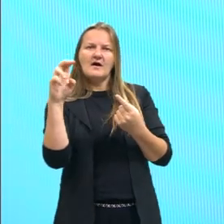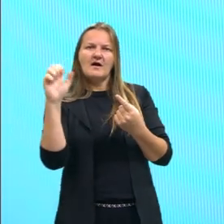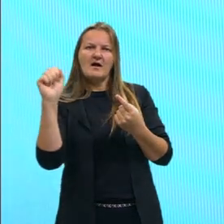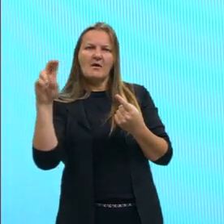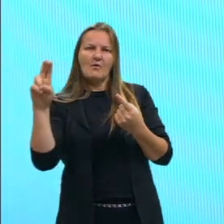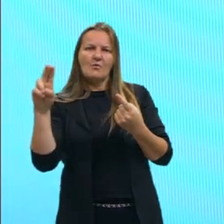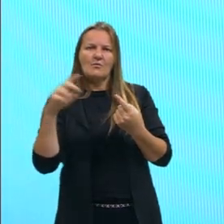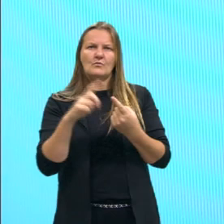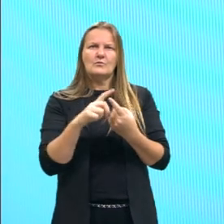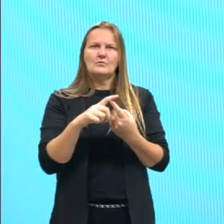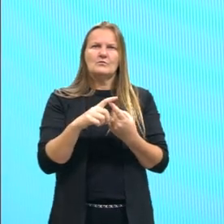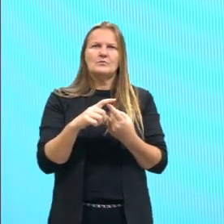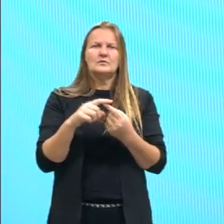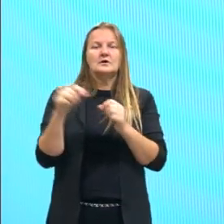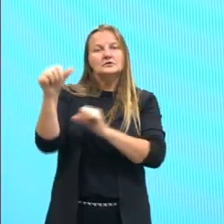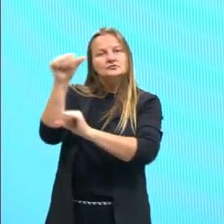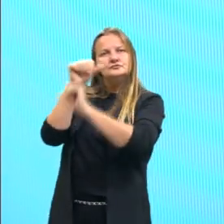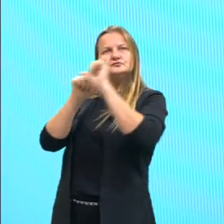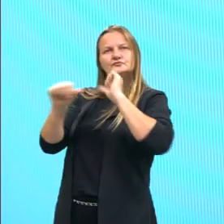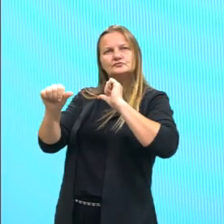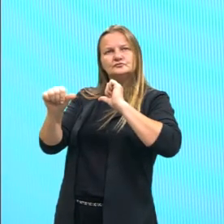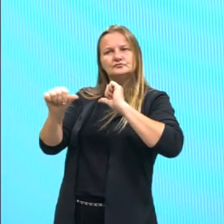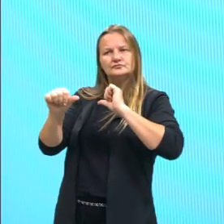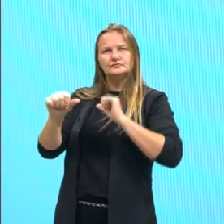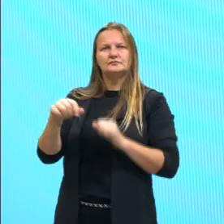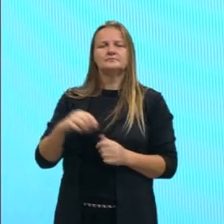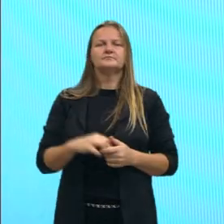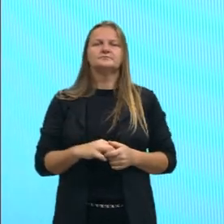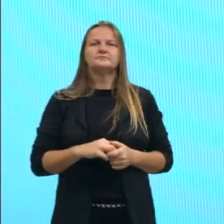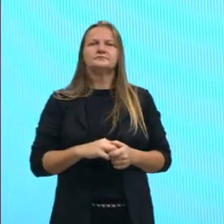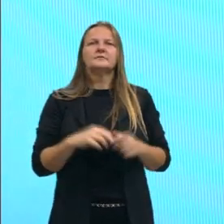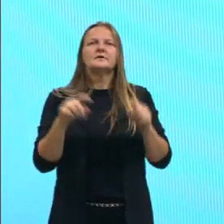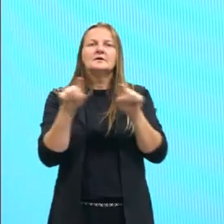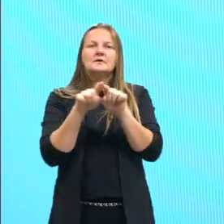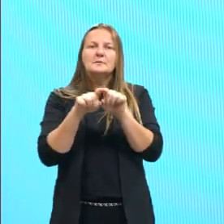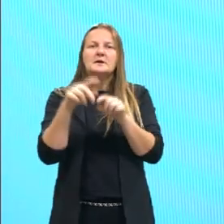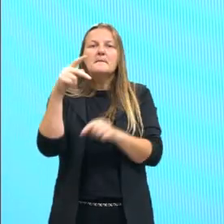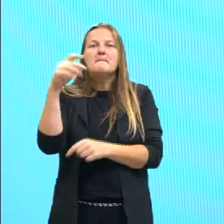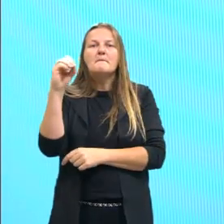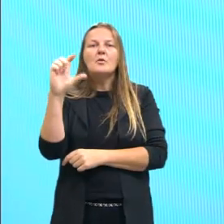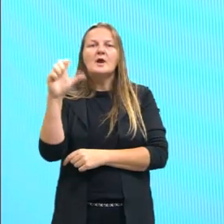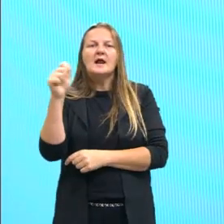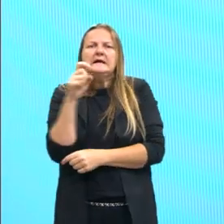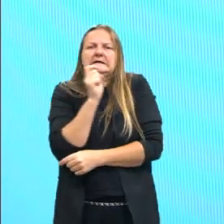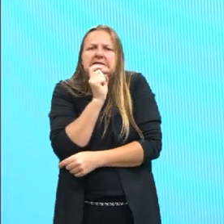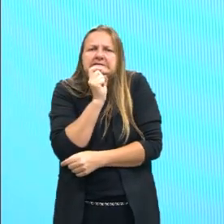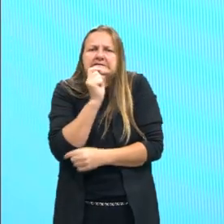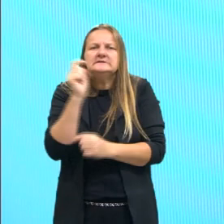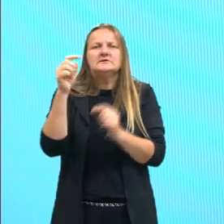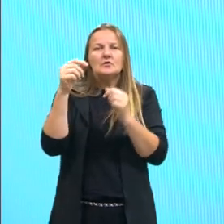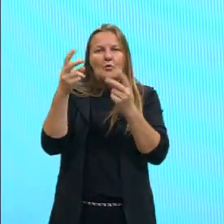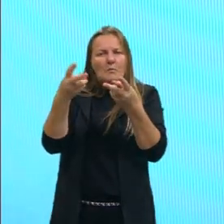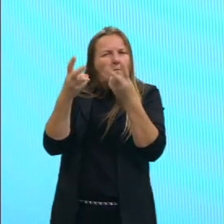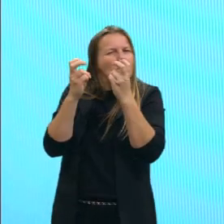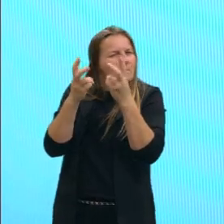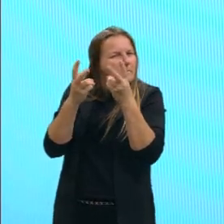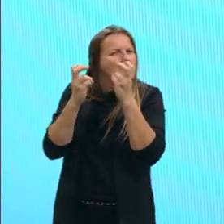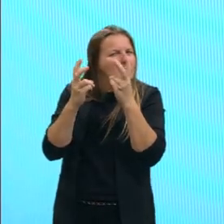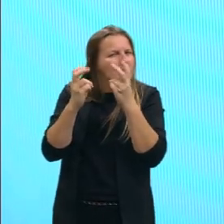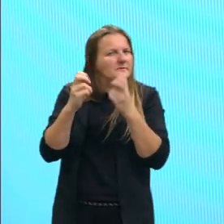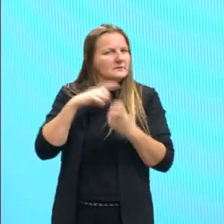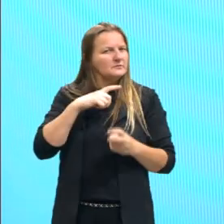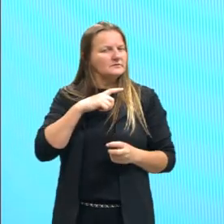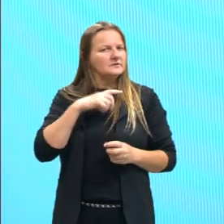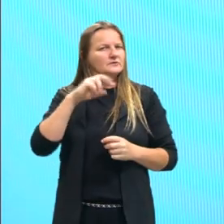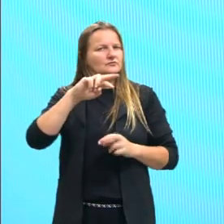que vai ser ao contrário, né, da célula de Hadley e a célula polar, tá, gurizada? Notem que nós temos um,